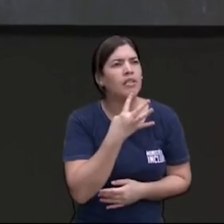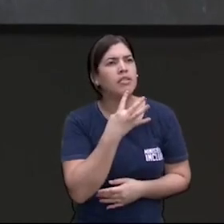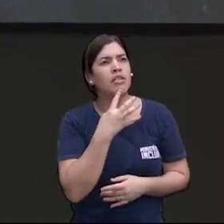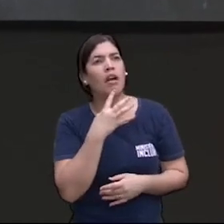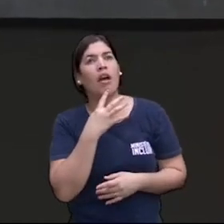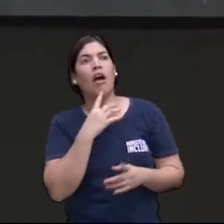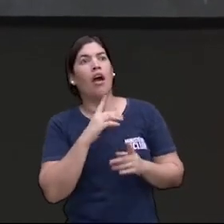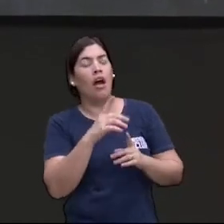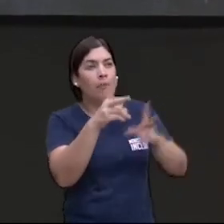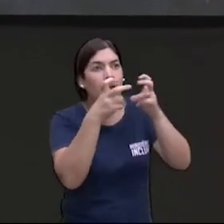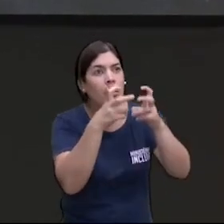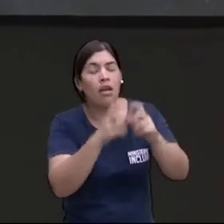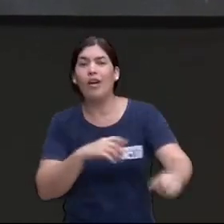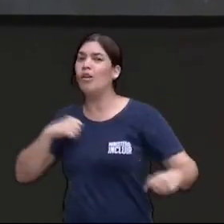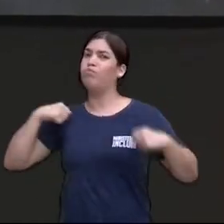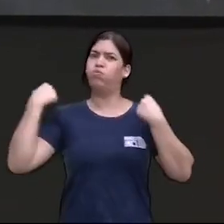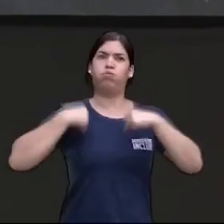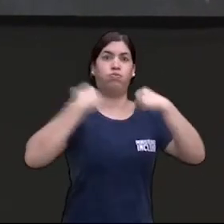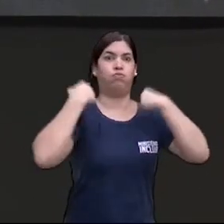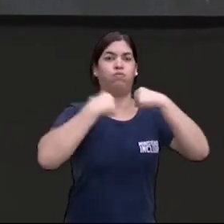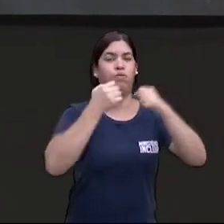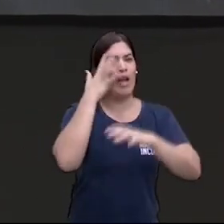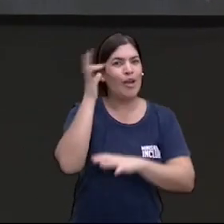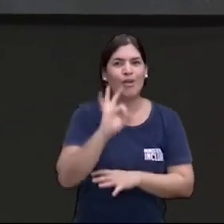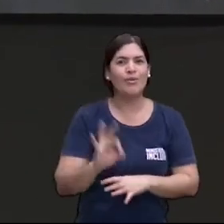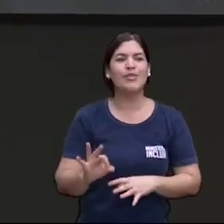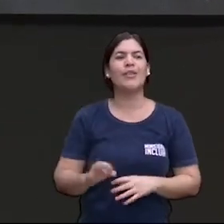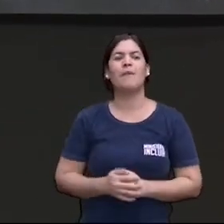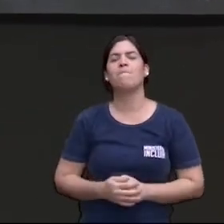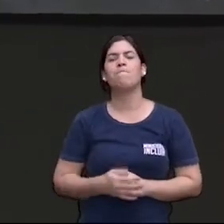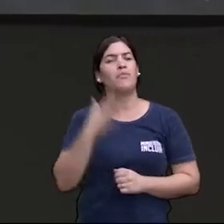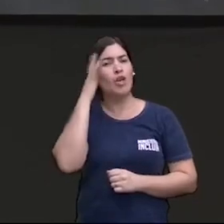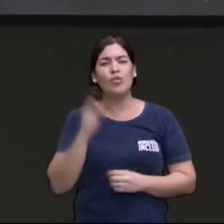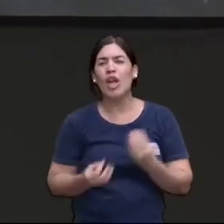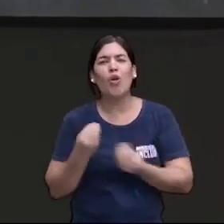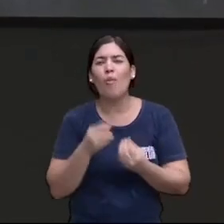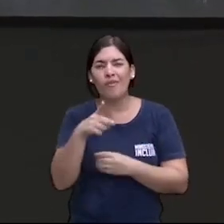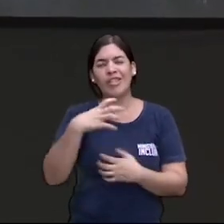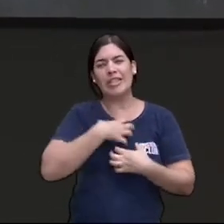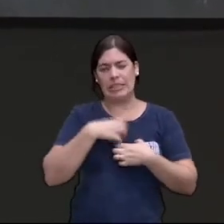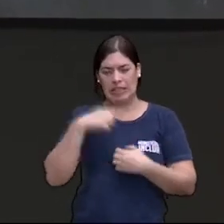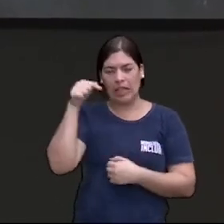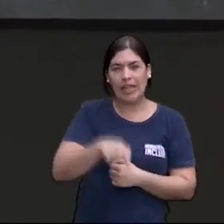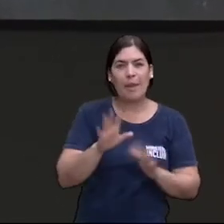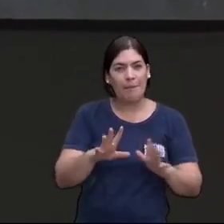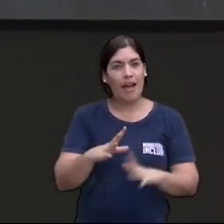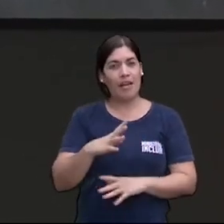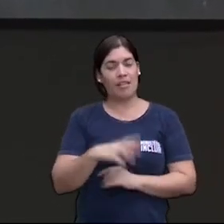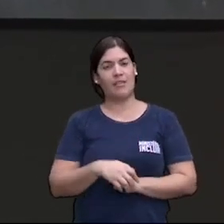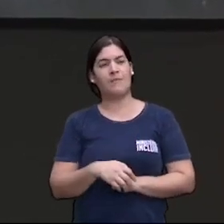e vai em direção a ele ei eu não sei como que você está eu não sei como que você chegou aqui mas o pai te